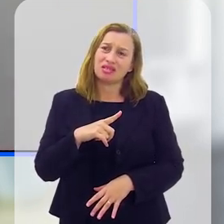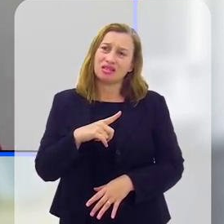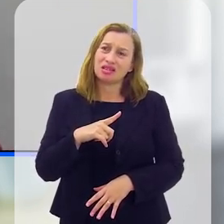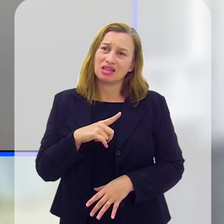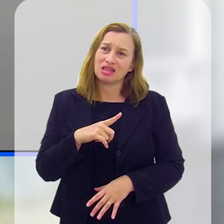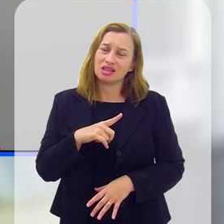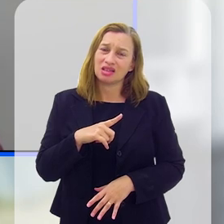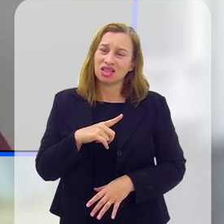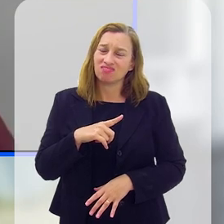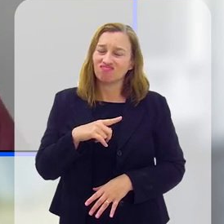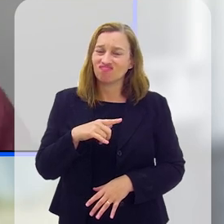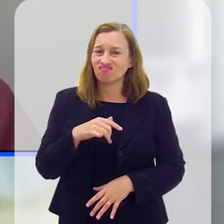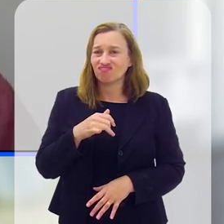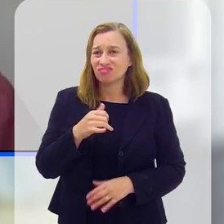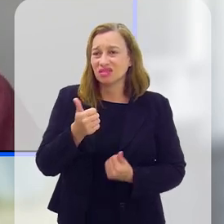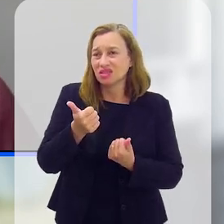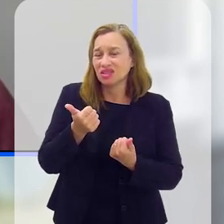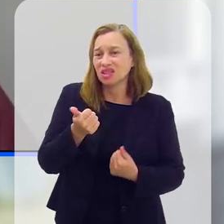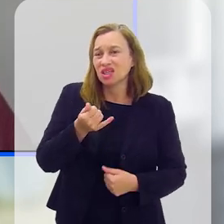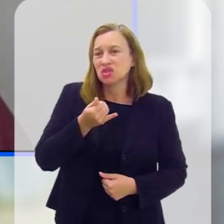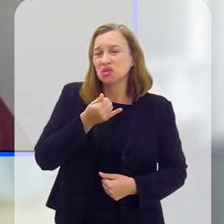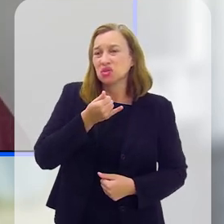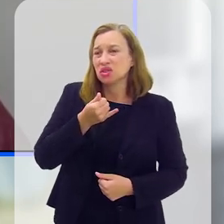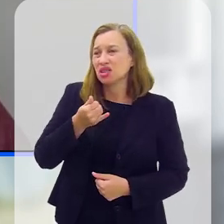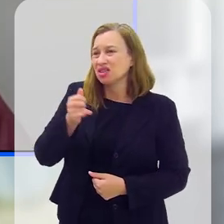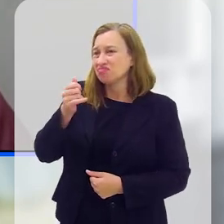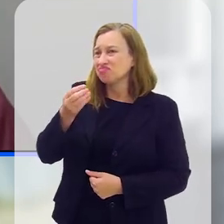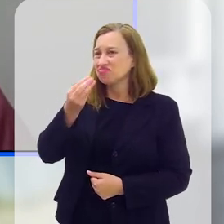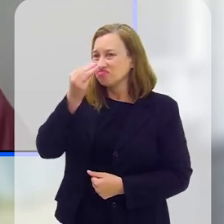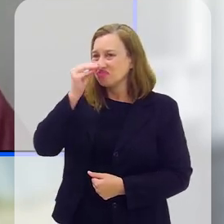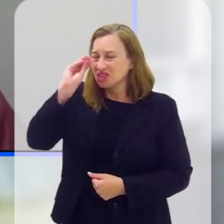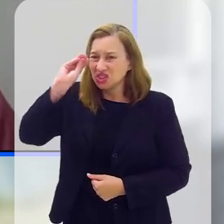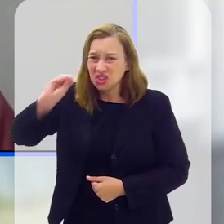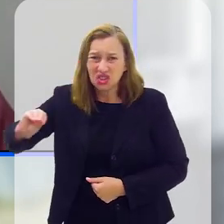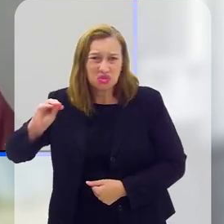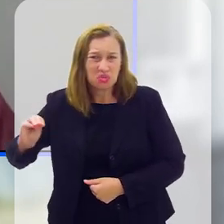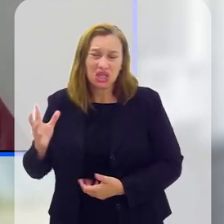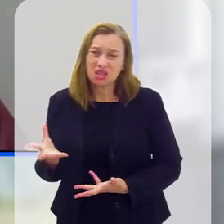suicídio doente querido, sensação de desamparo, de rejeição,